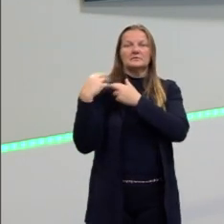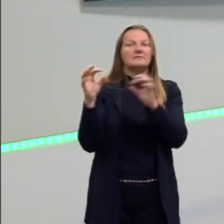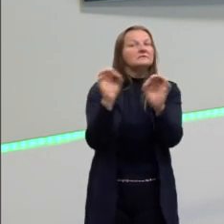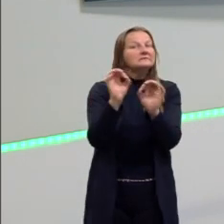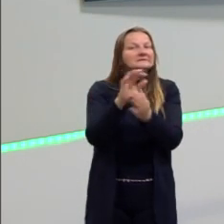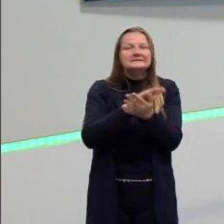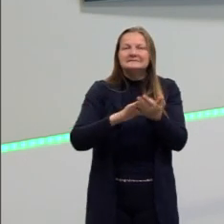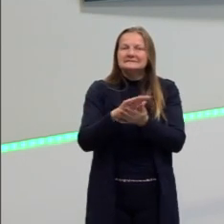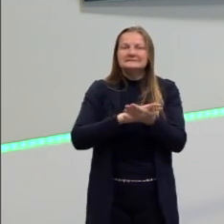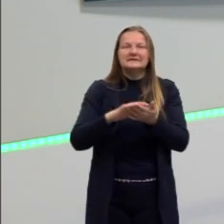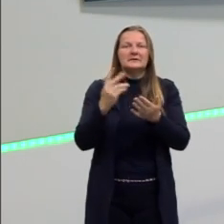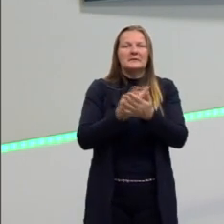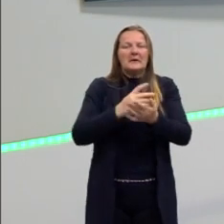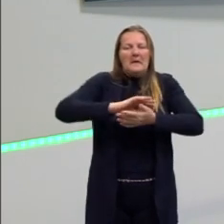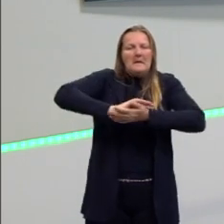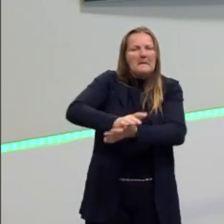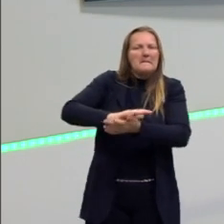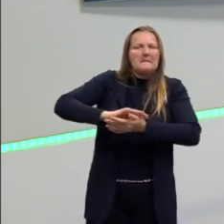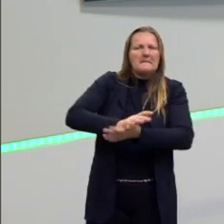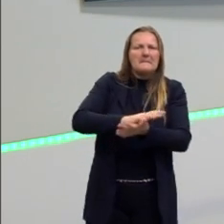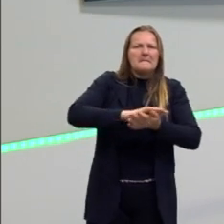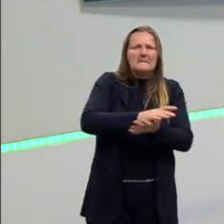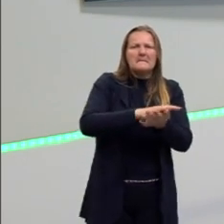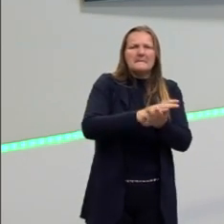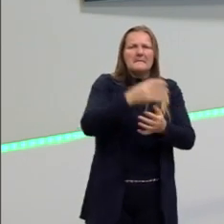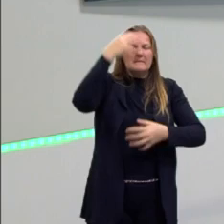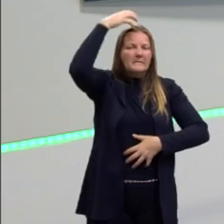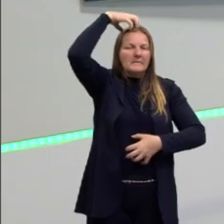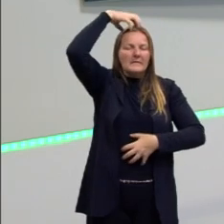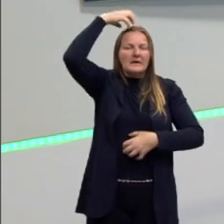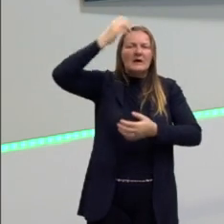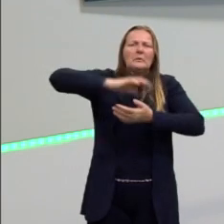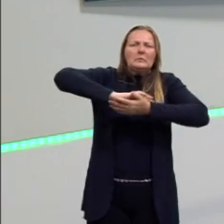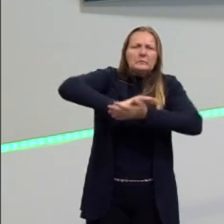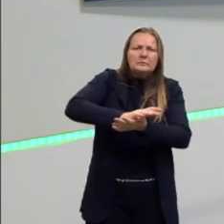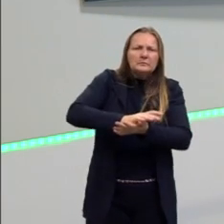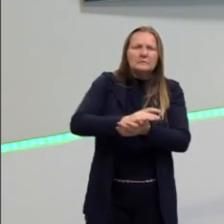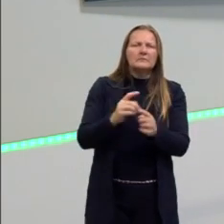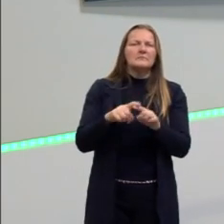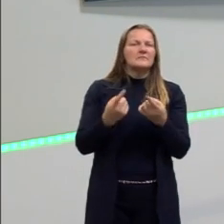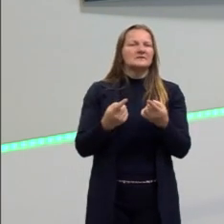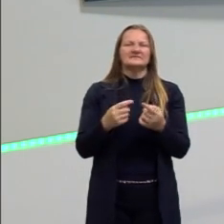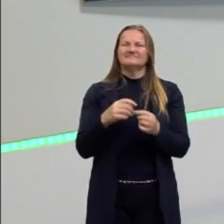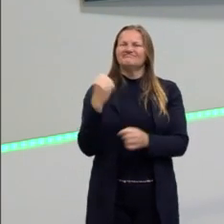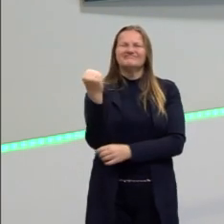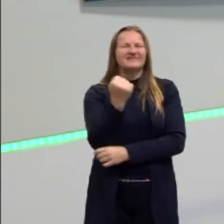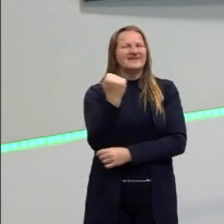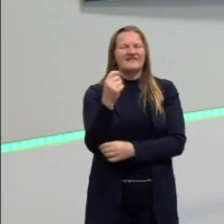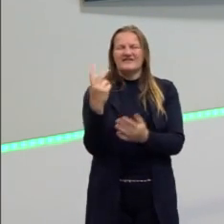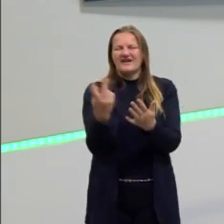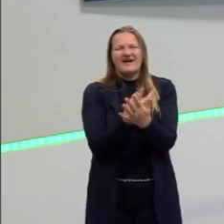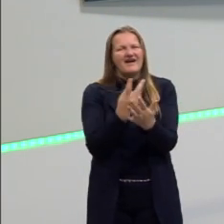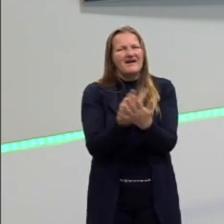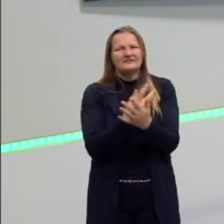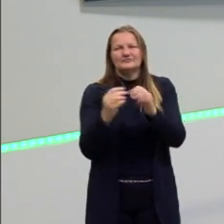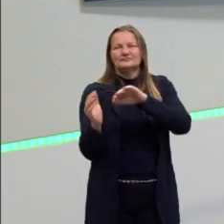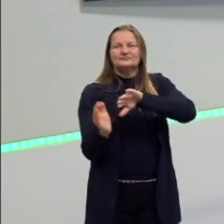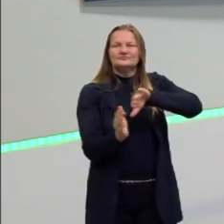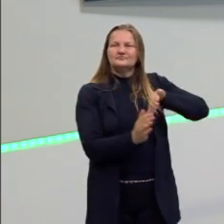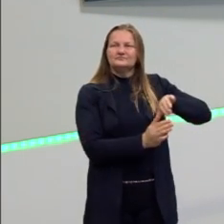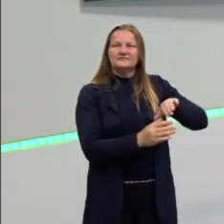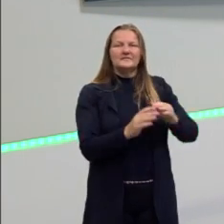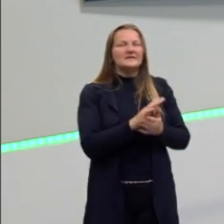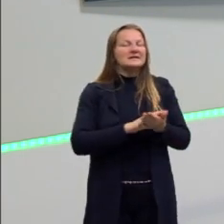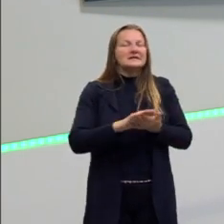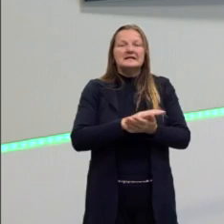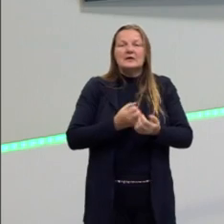pessoas acabam matando regiões que têm macacos, né? Então, isso é gravíssimo, é errado, tá? Os macacos, eles não